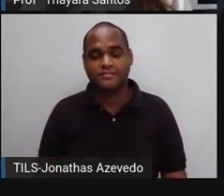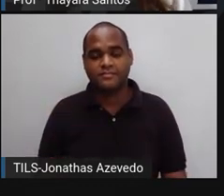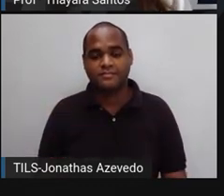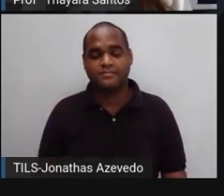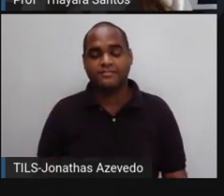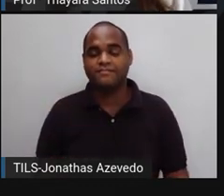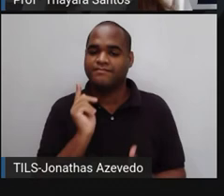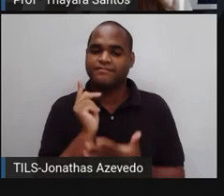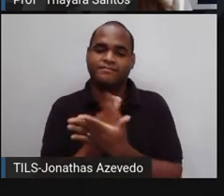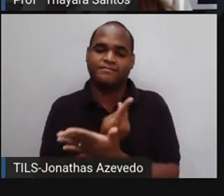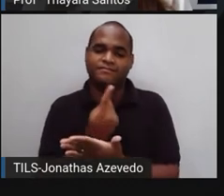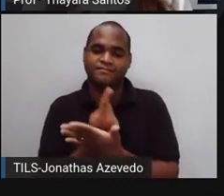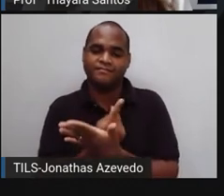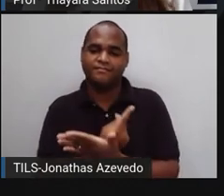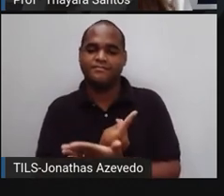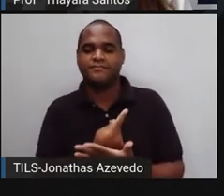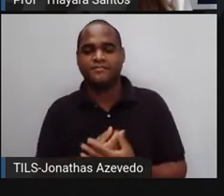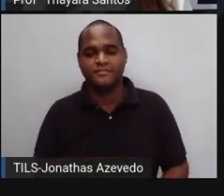Errei.